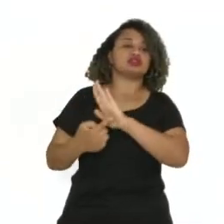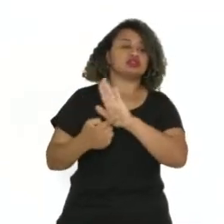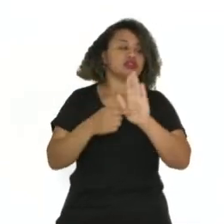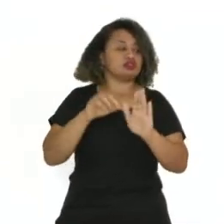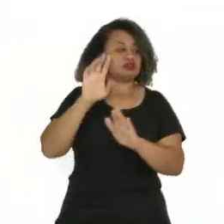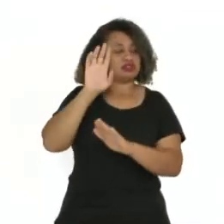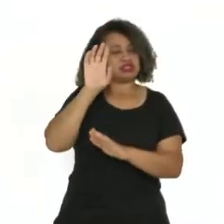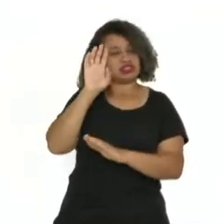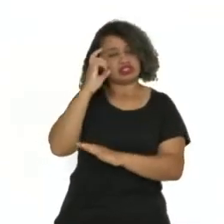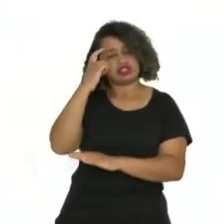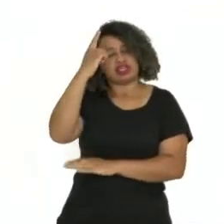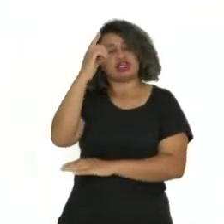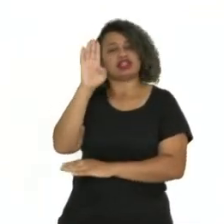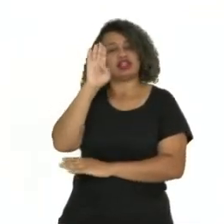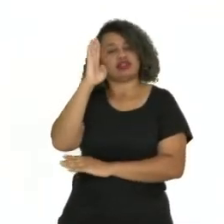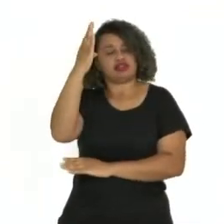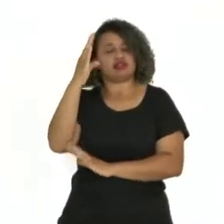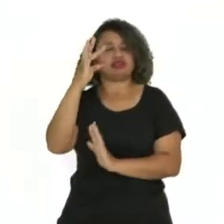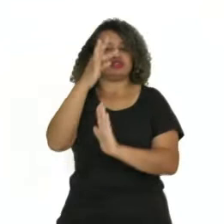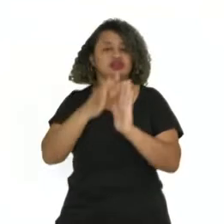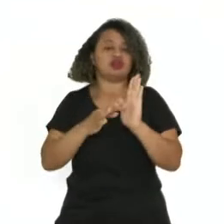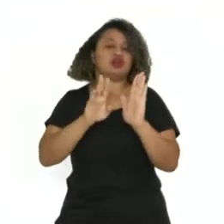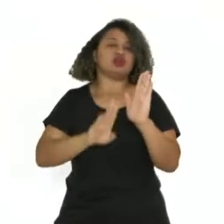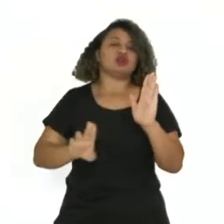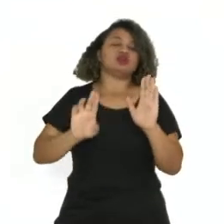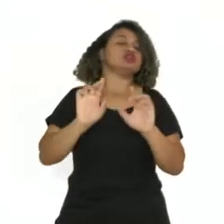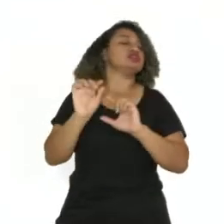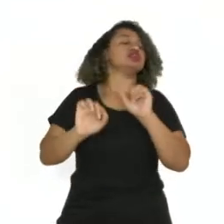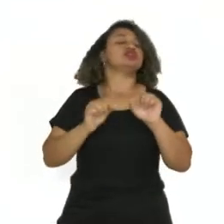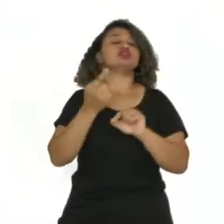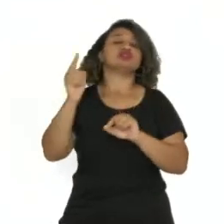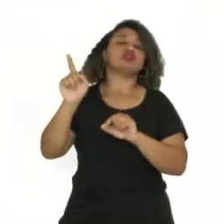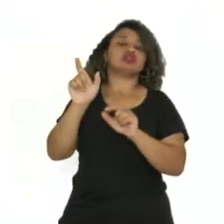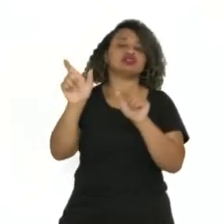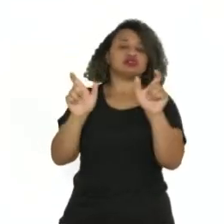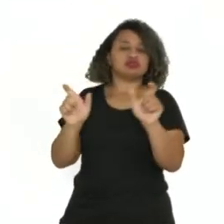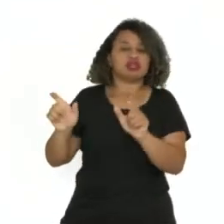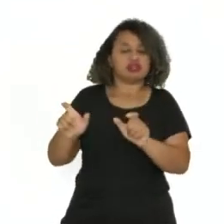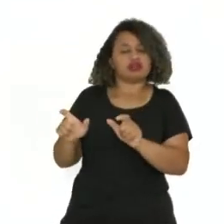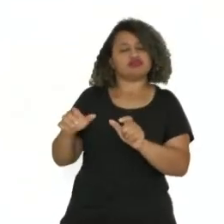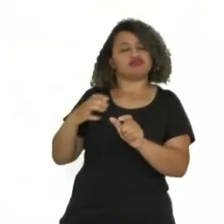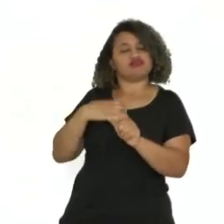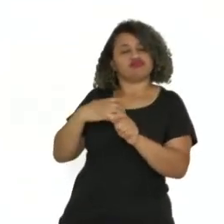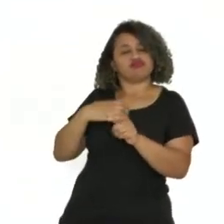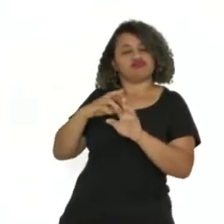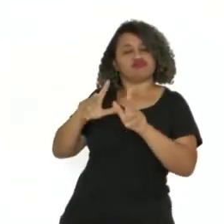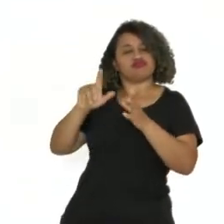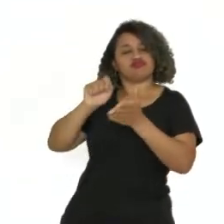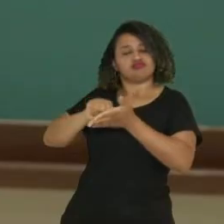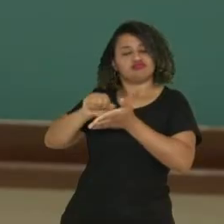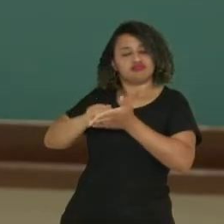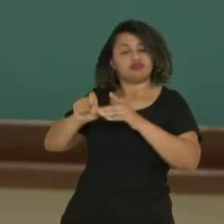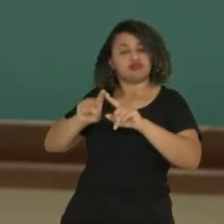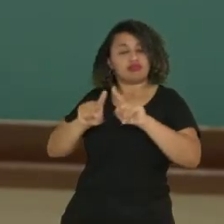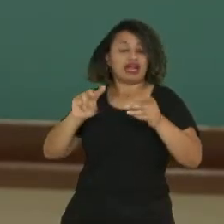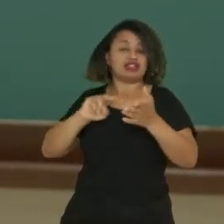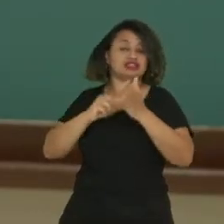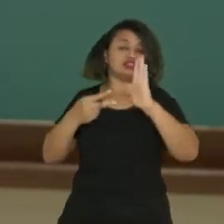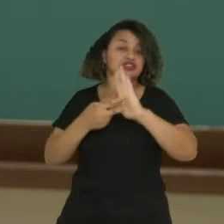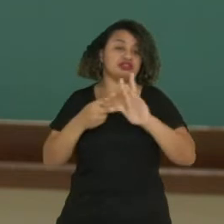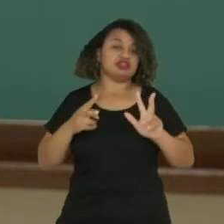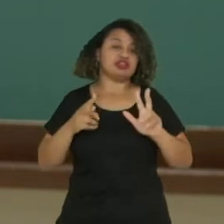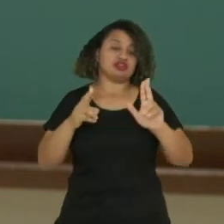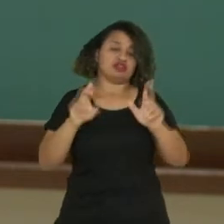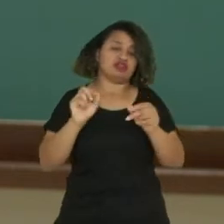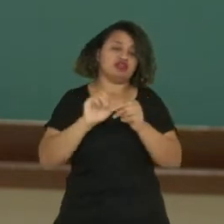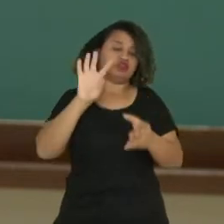principais de um texto utilizando outras palavras, porém com o mesmo sentido, tornando